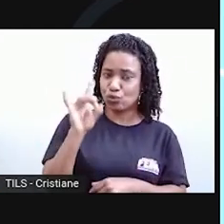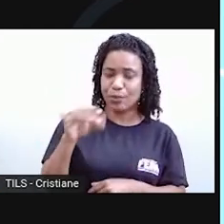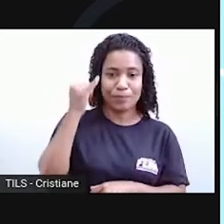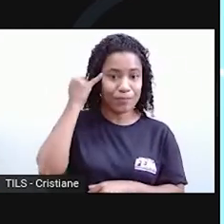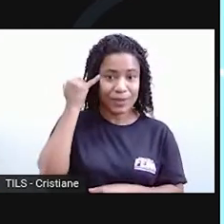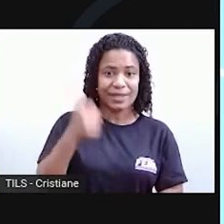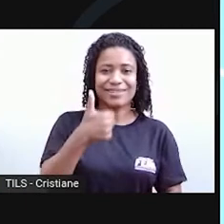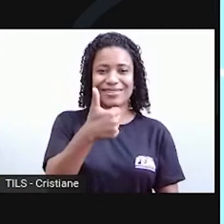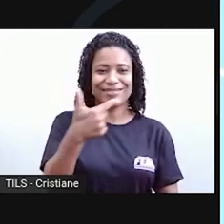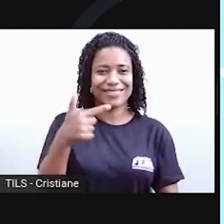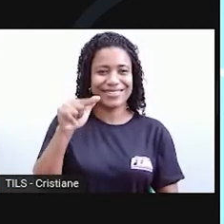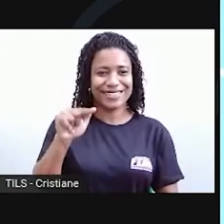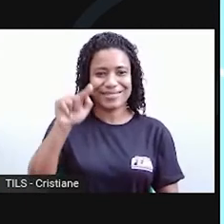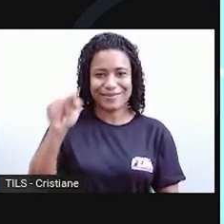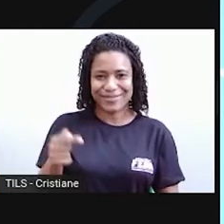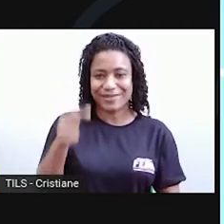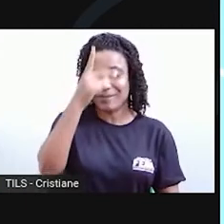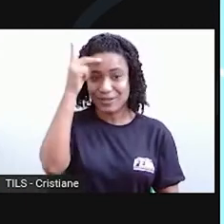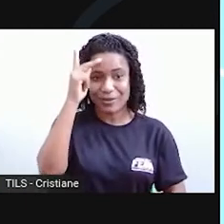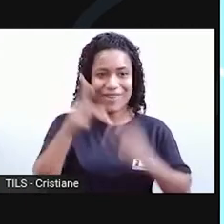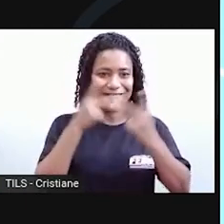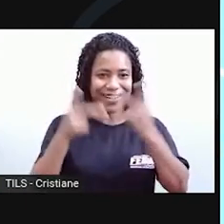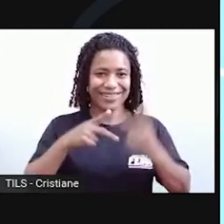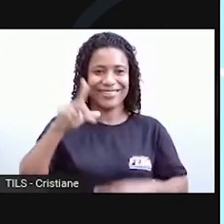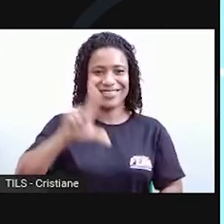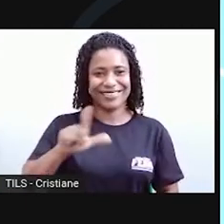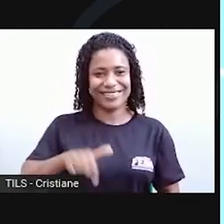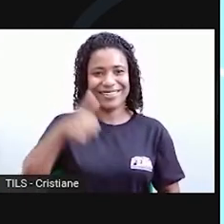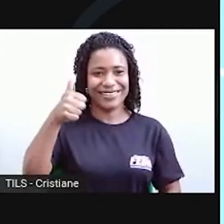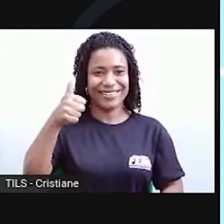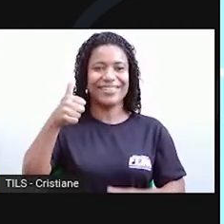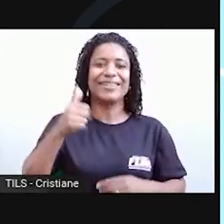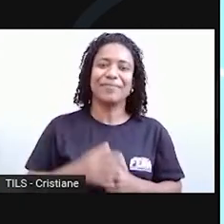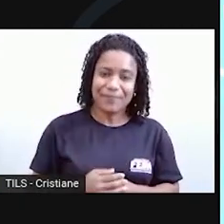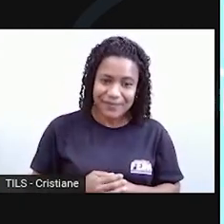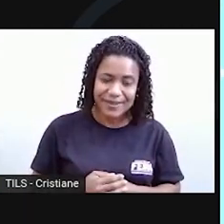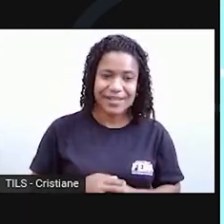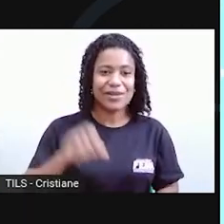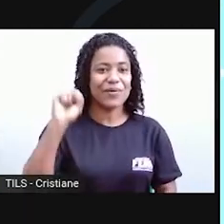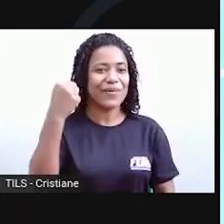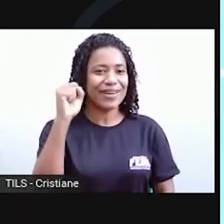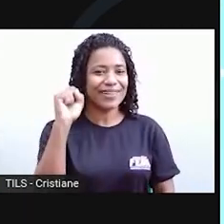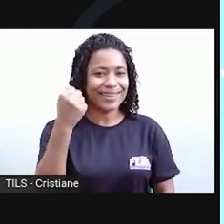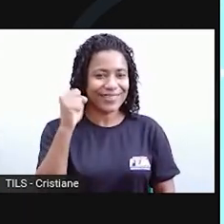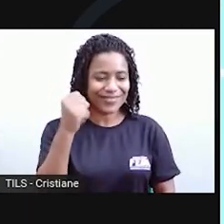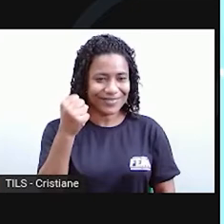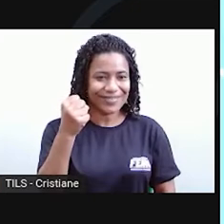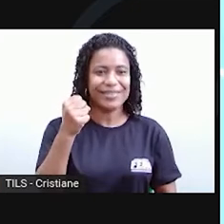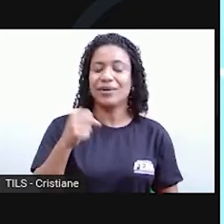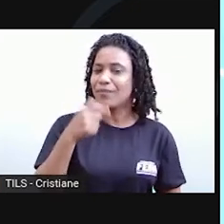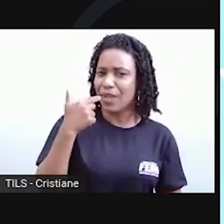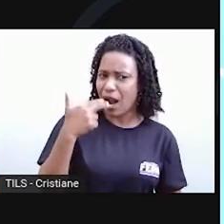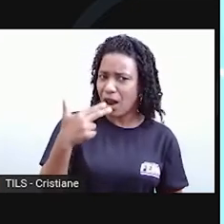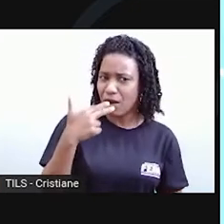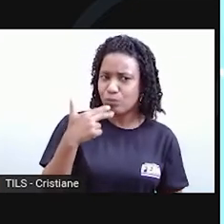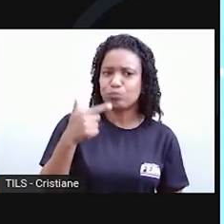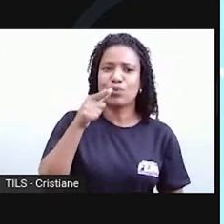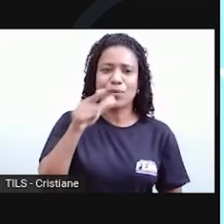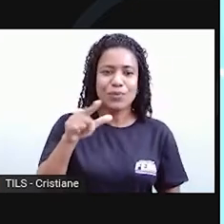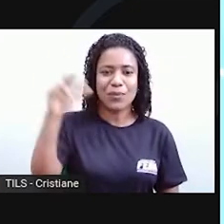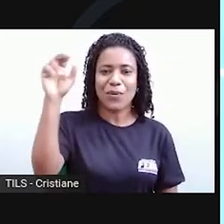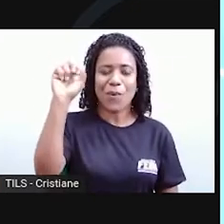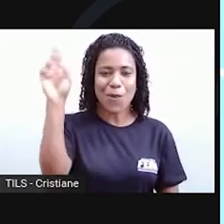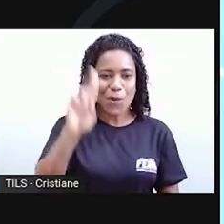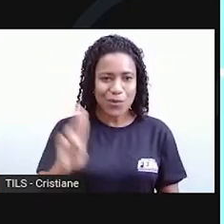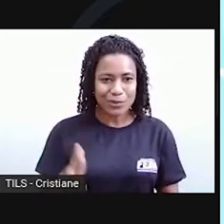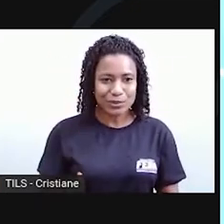milhões de falantes nativos. E na oitava colocação está o idioma russo. Com 171 milhões de